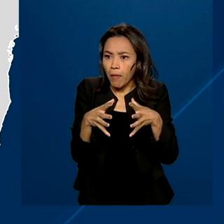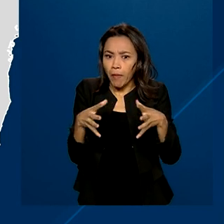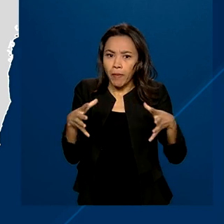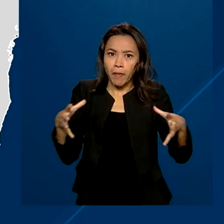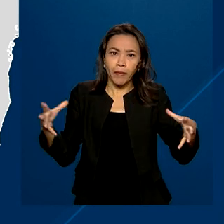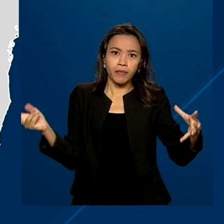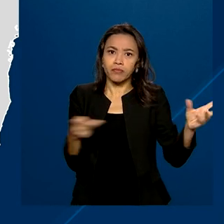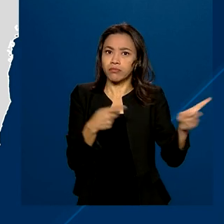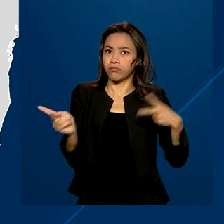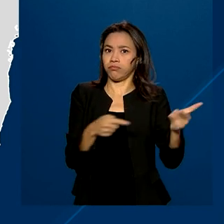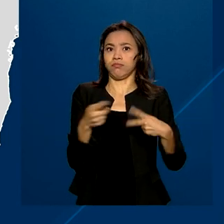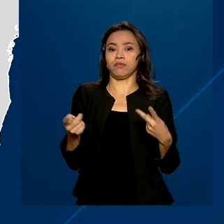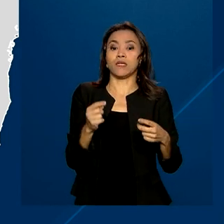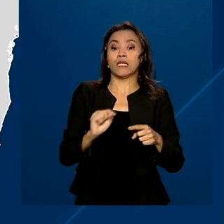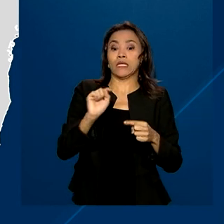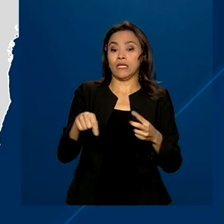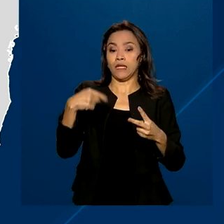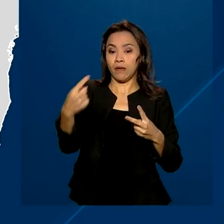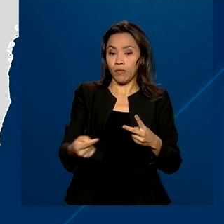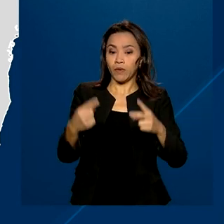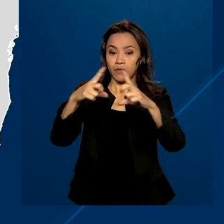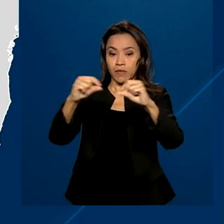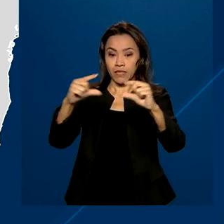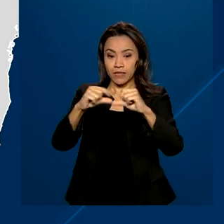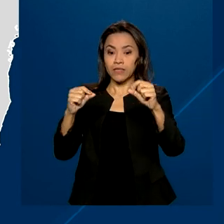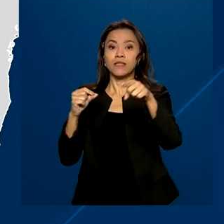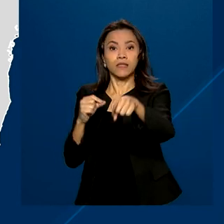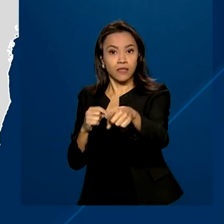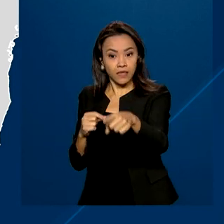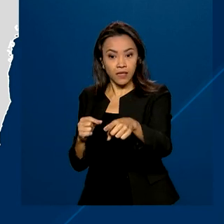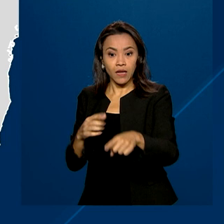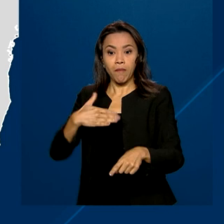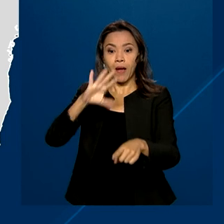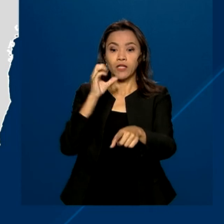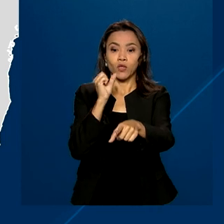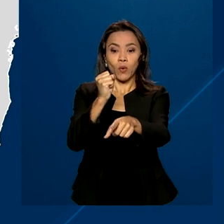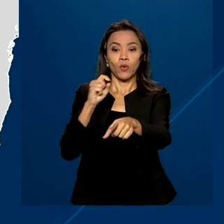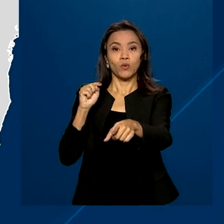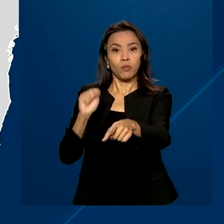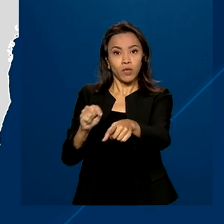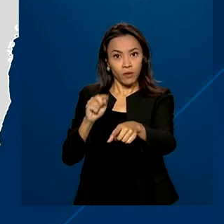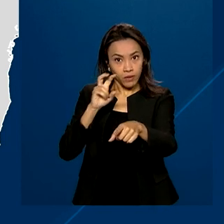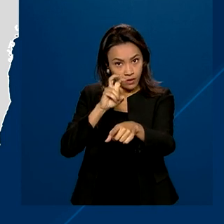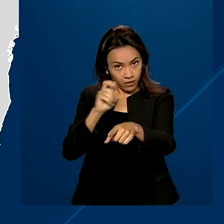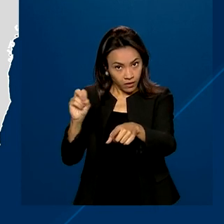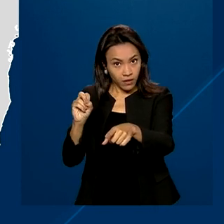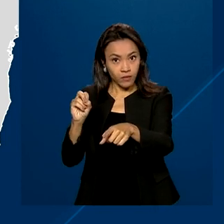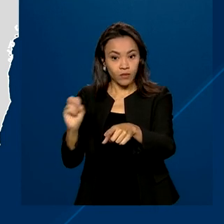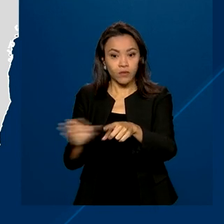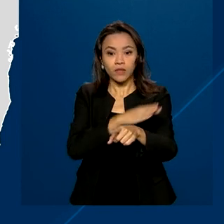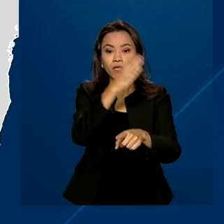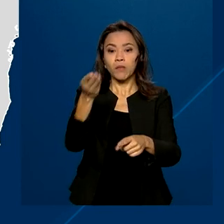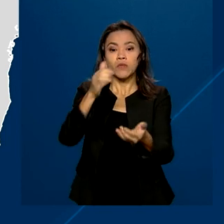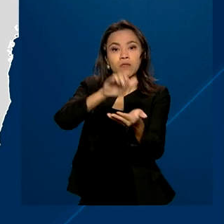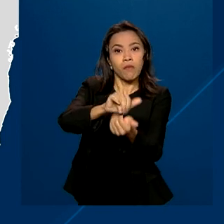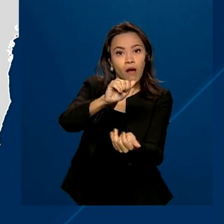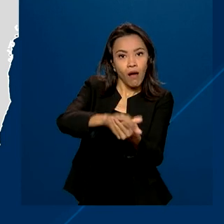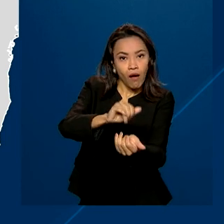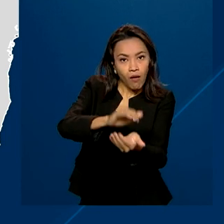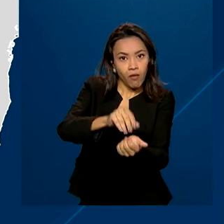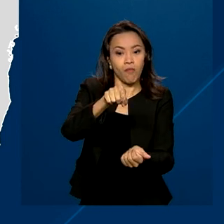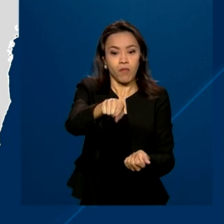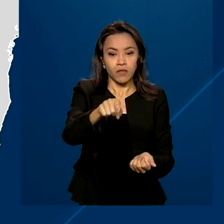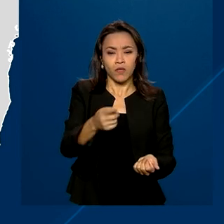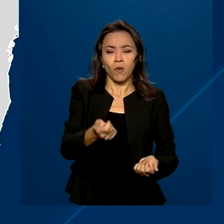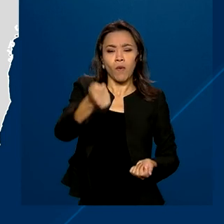ocorrências. Depois vem Brasília, com mais de 8.500 casos. Palmas, no Tocantins,